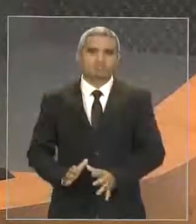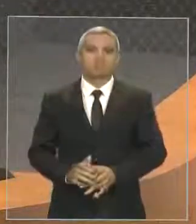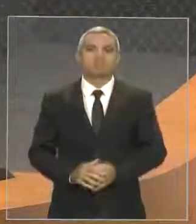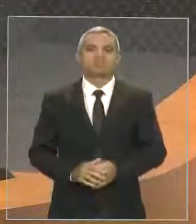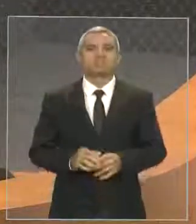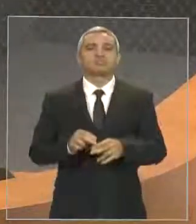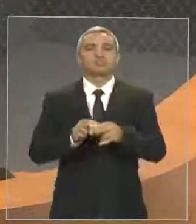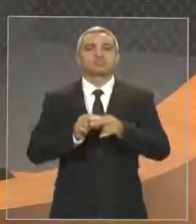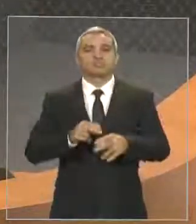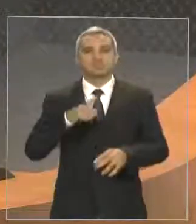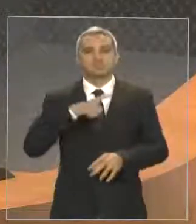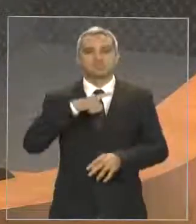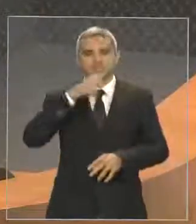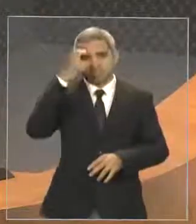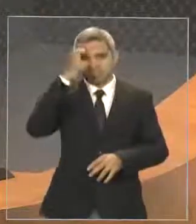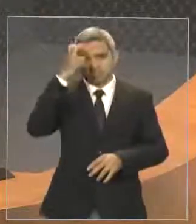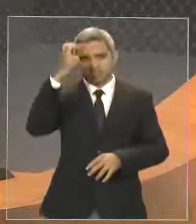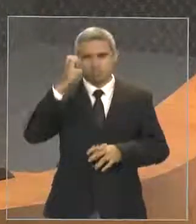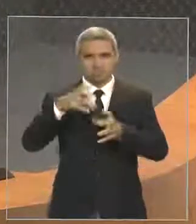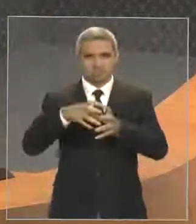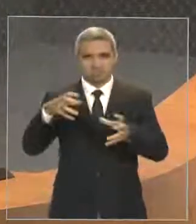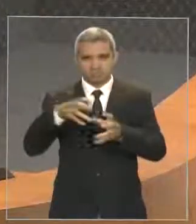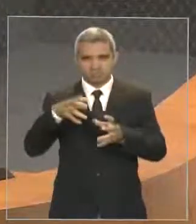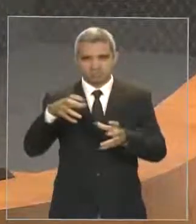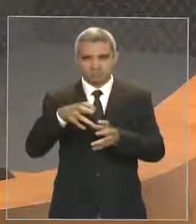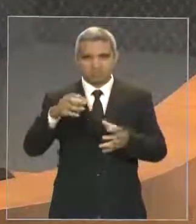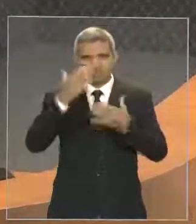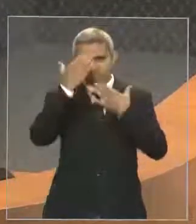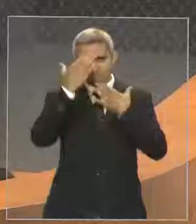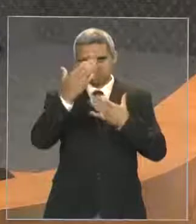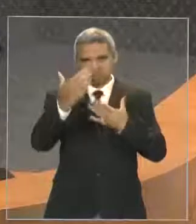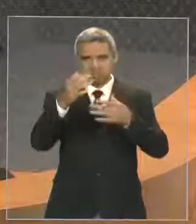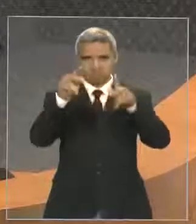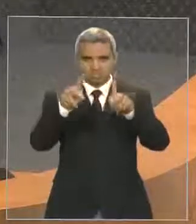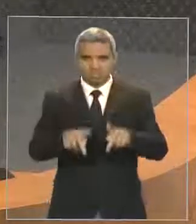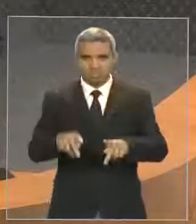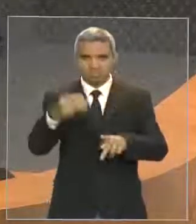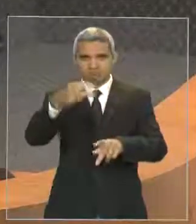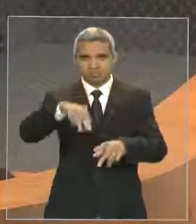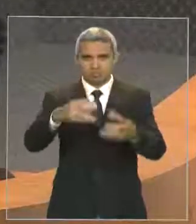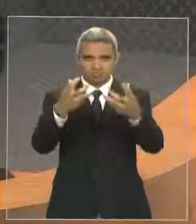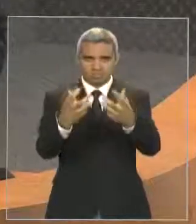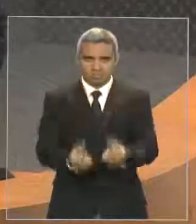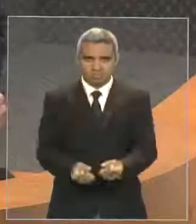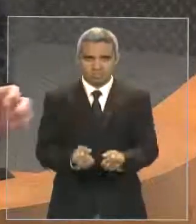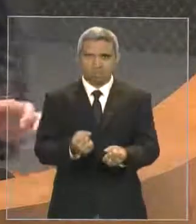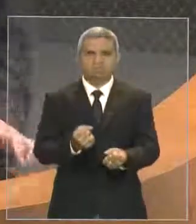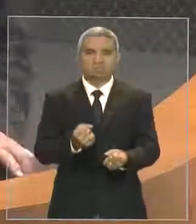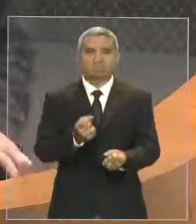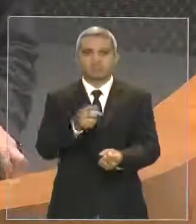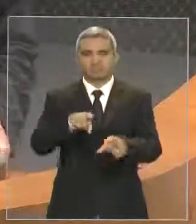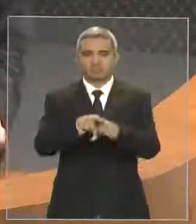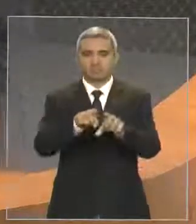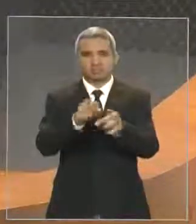anciãos. Obrigado a esse parlamento por me acolher, ao povo do Maranhão por me aceitar e a vocês por tê-los como os amigos. Muito obrigado. Obrigado. Obrigado. Obrigado. Obrigado.